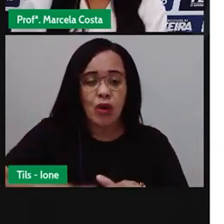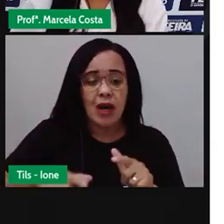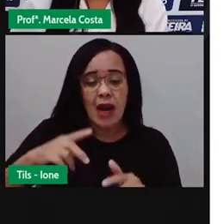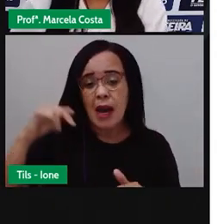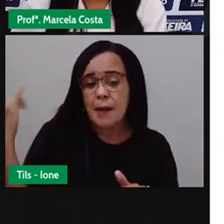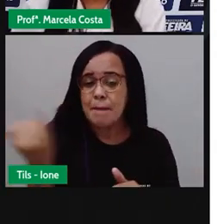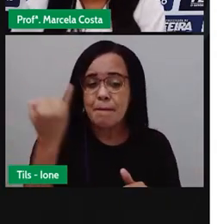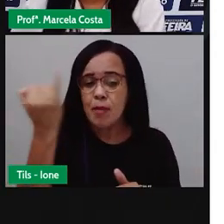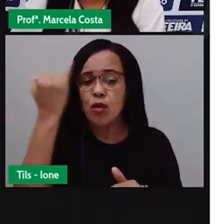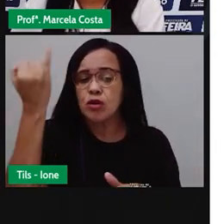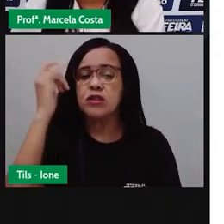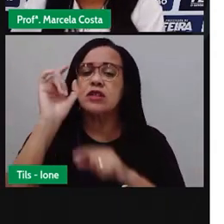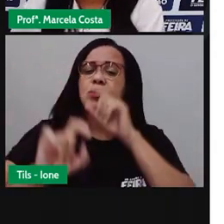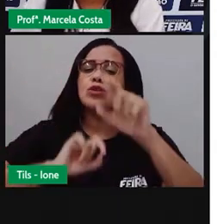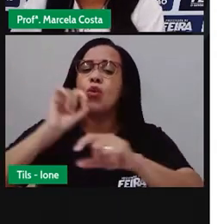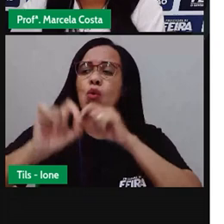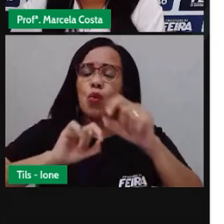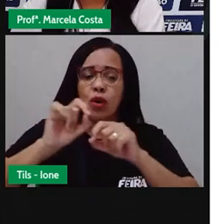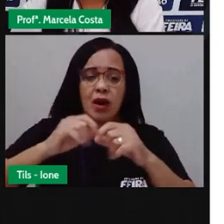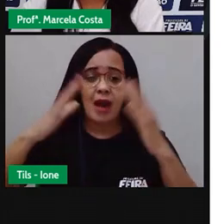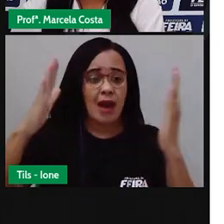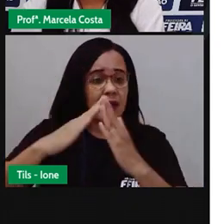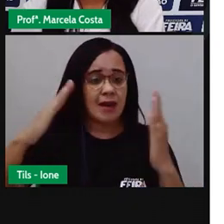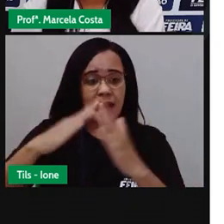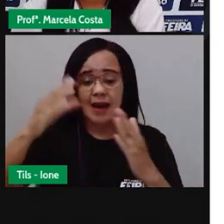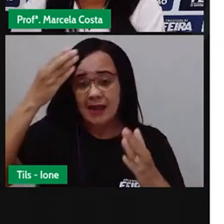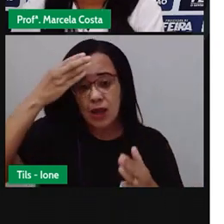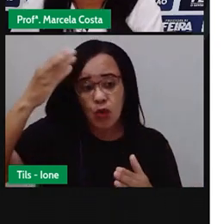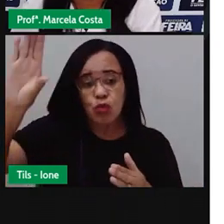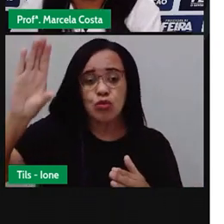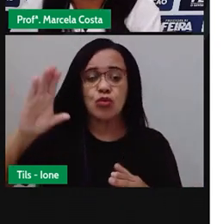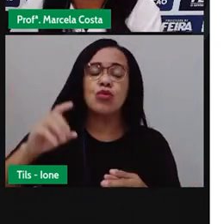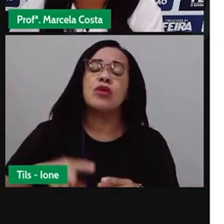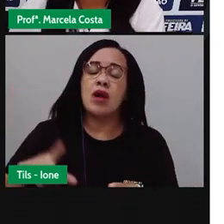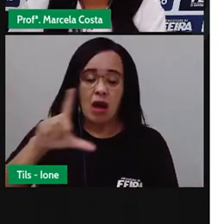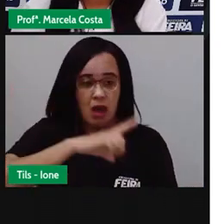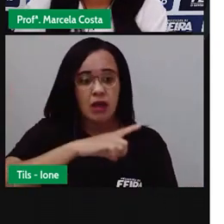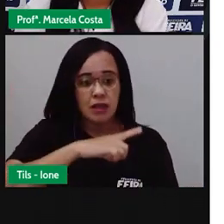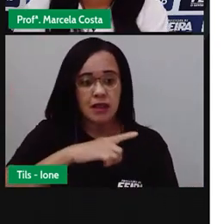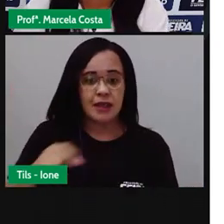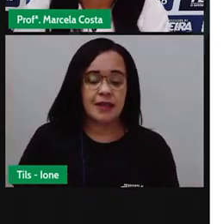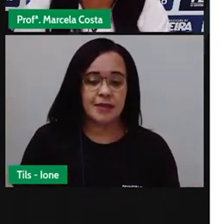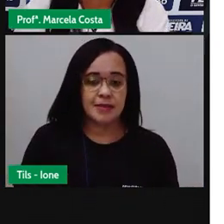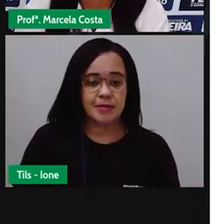a Casa da Cultura de Feira de Santana, no Casarão Olhos d'Água.